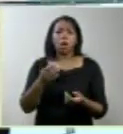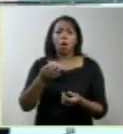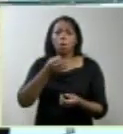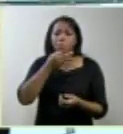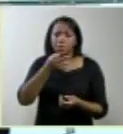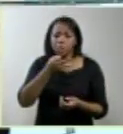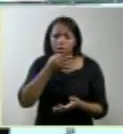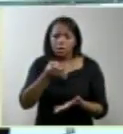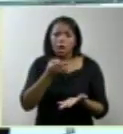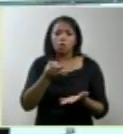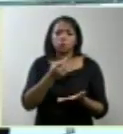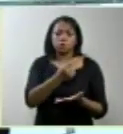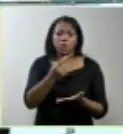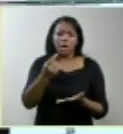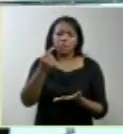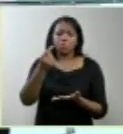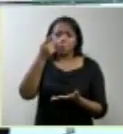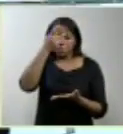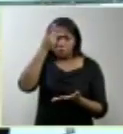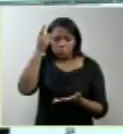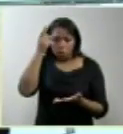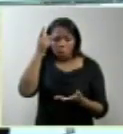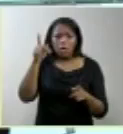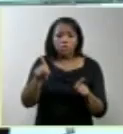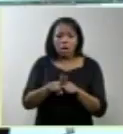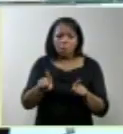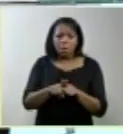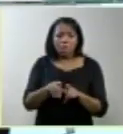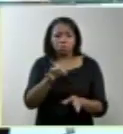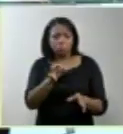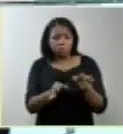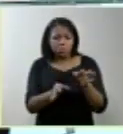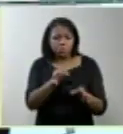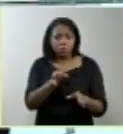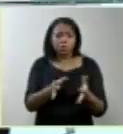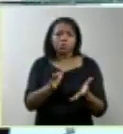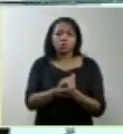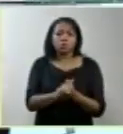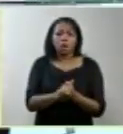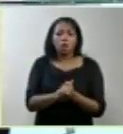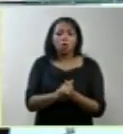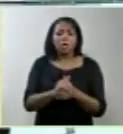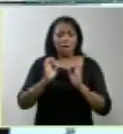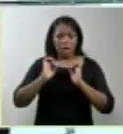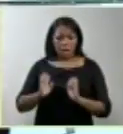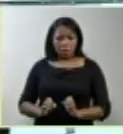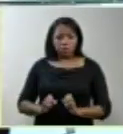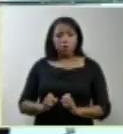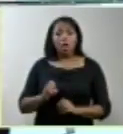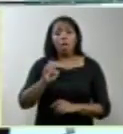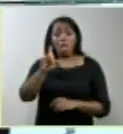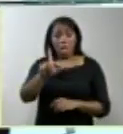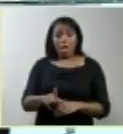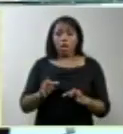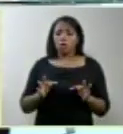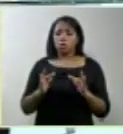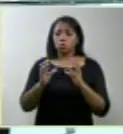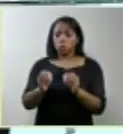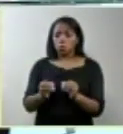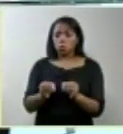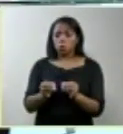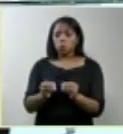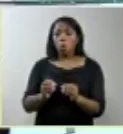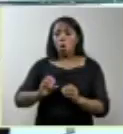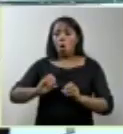vista legal, do ponto de vista jurídico, do ponto de vista ético, aí sim é tudo ou nada. A doença não é tudo ou